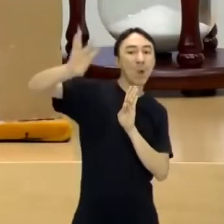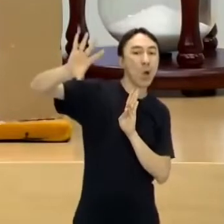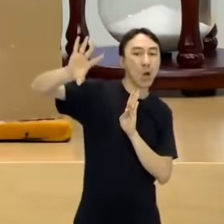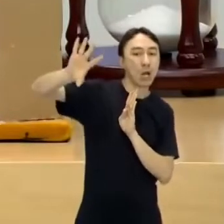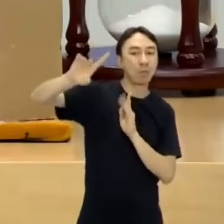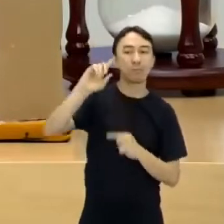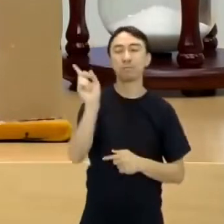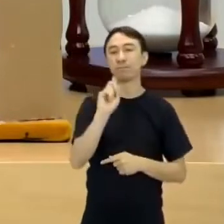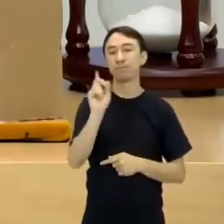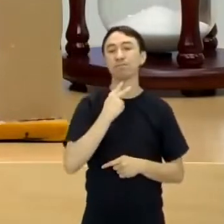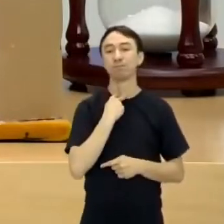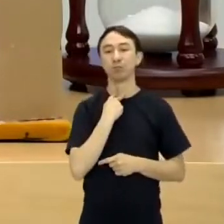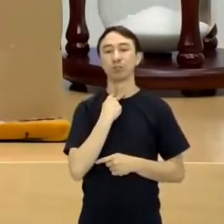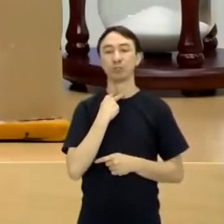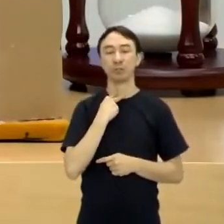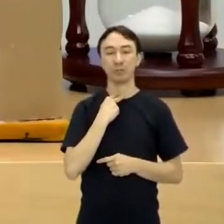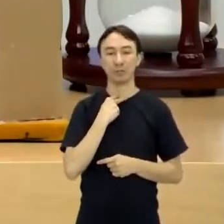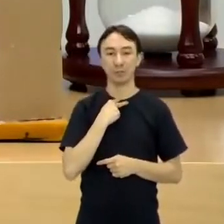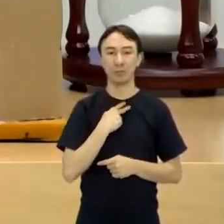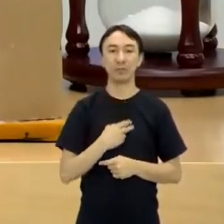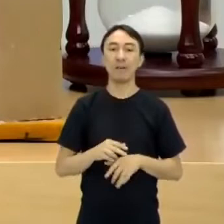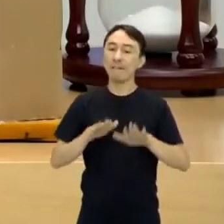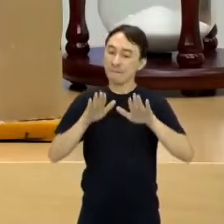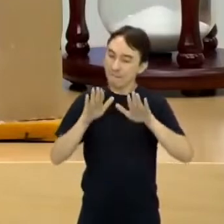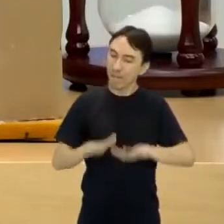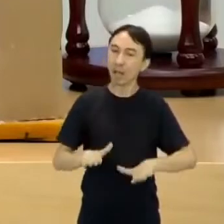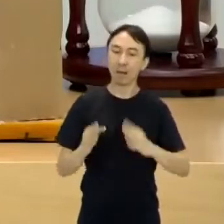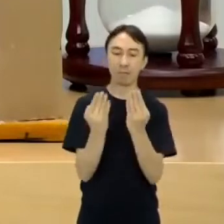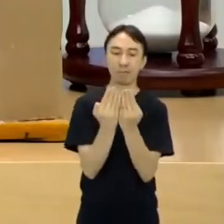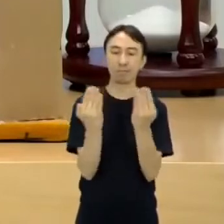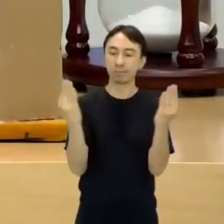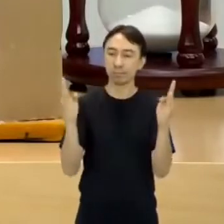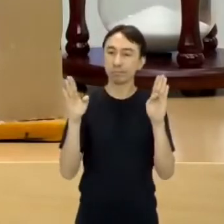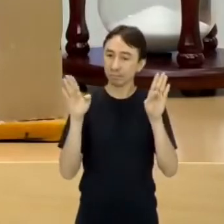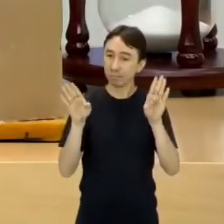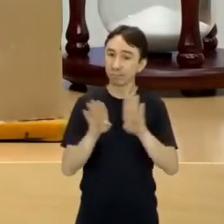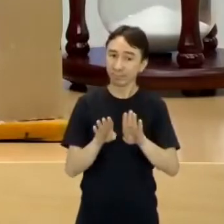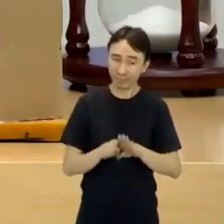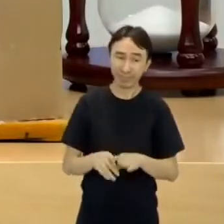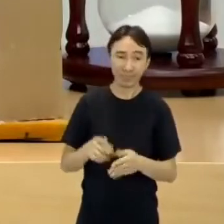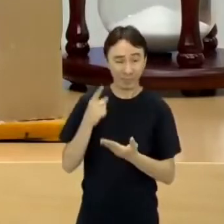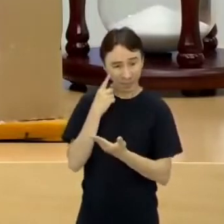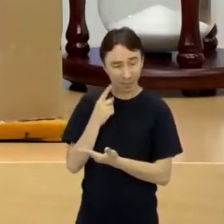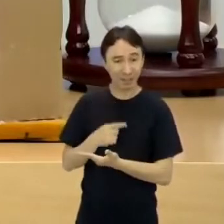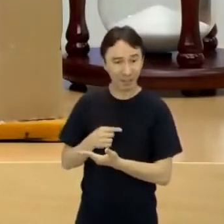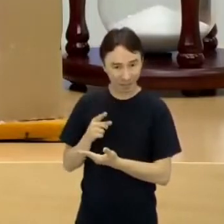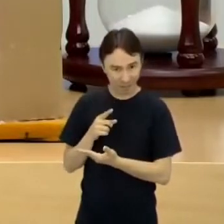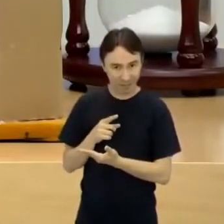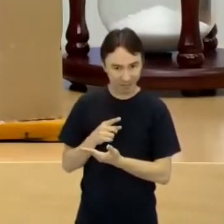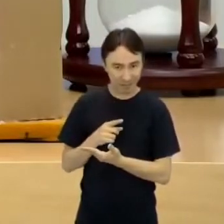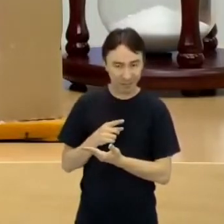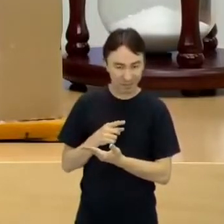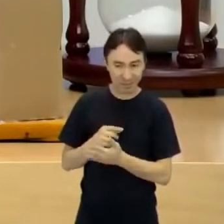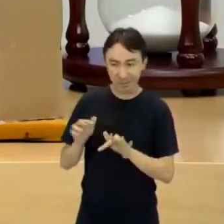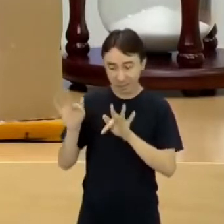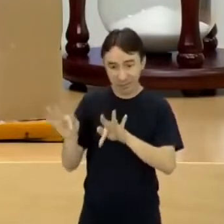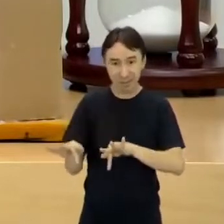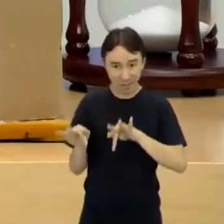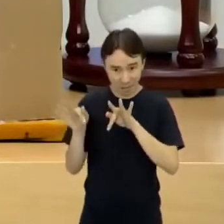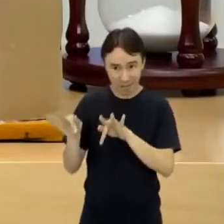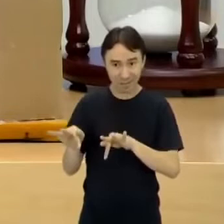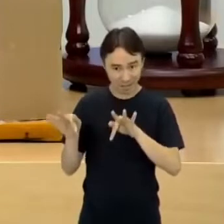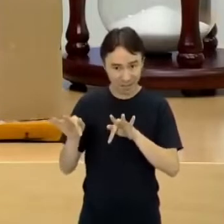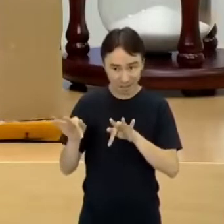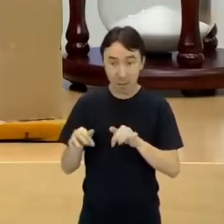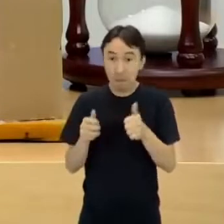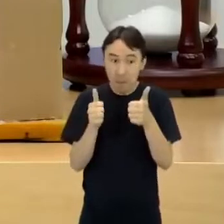essa estrutura social feudalismo, ela se mantém com esse trabalho desses servos. Porque se o servo não